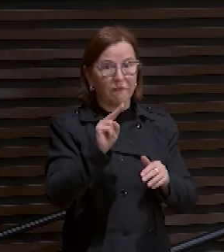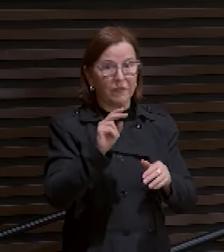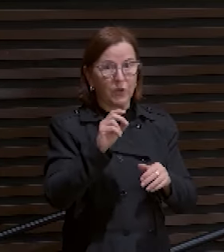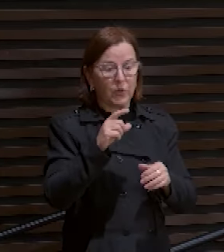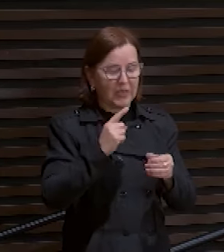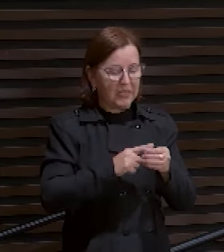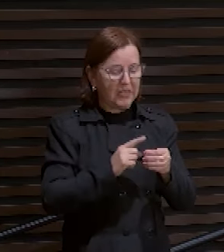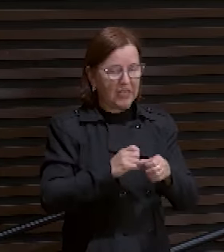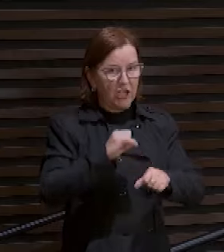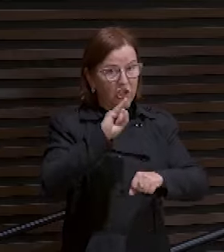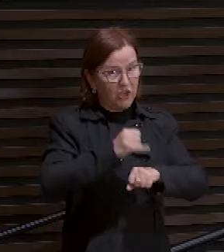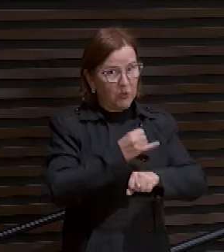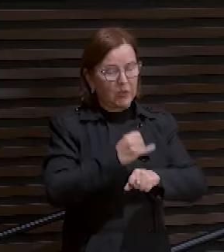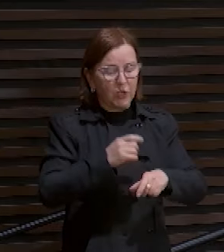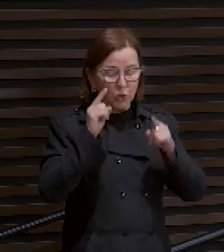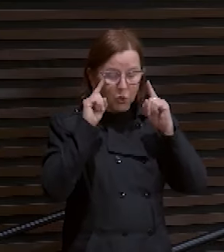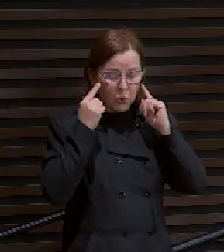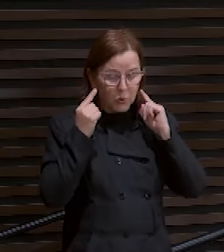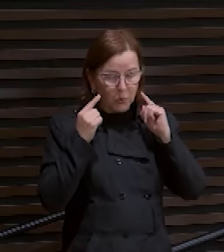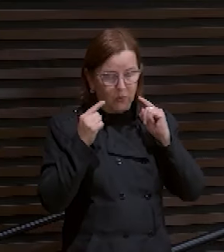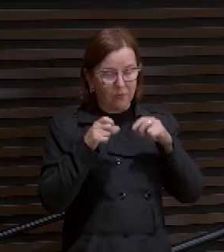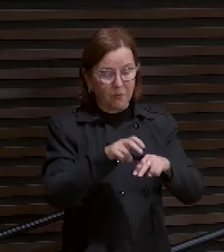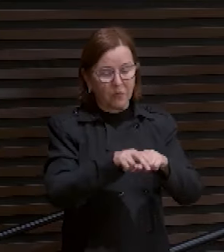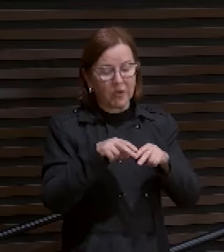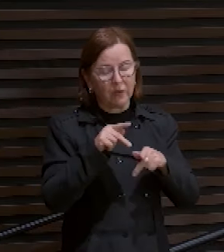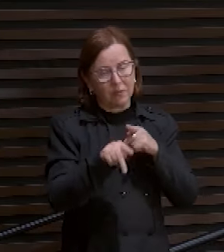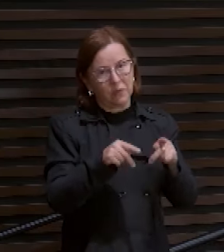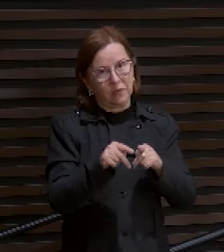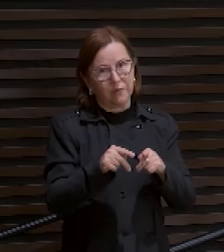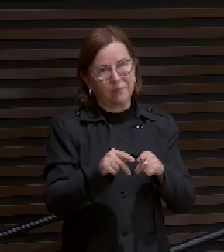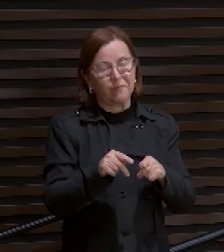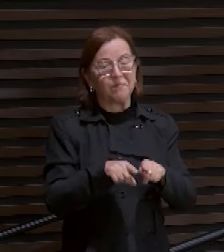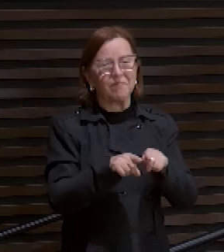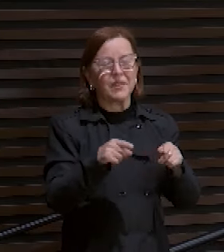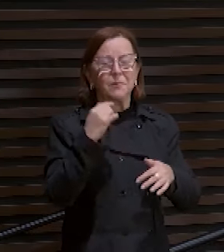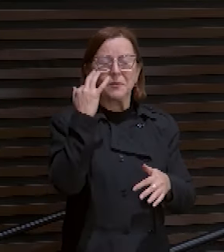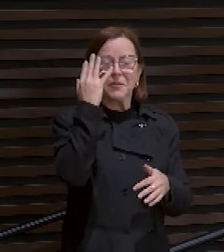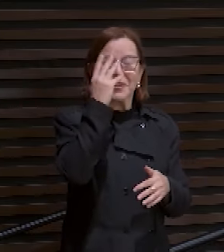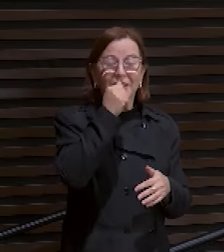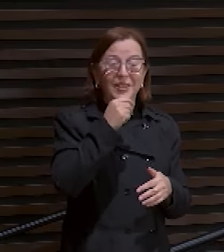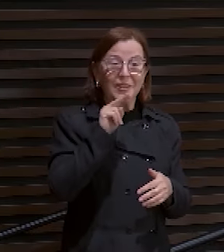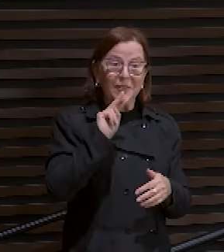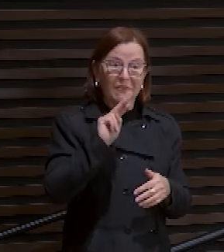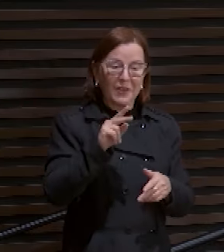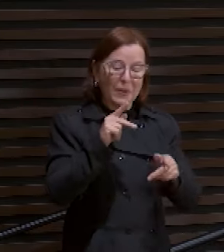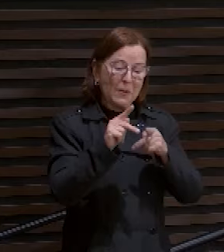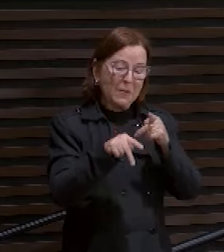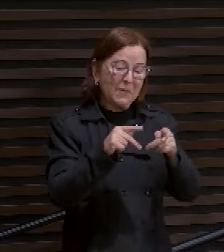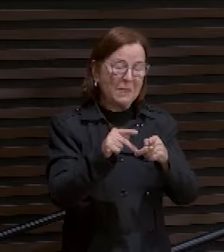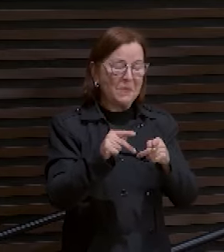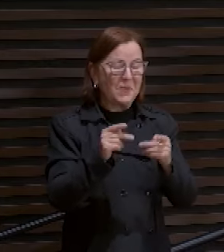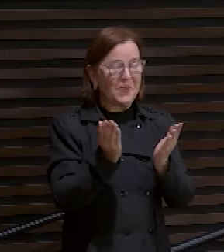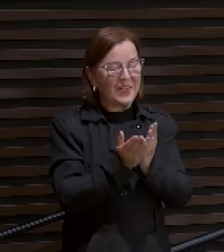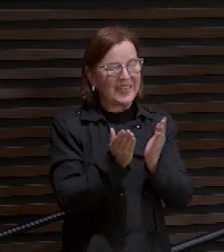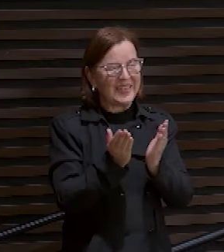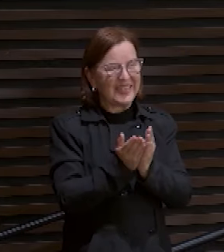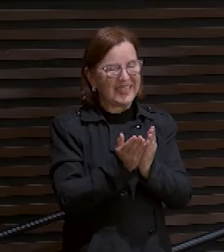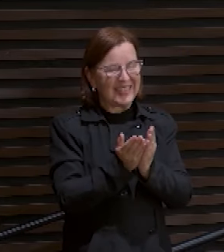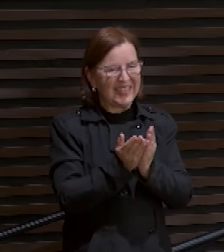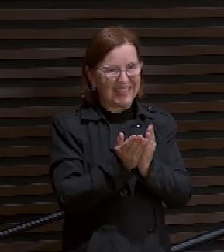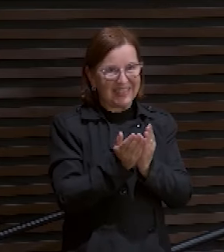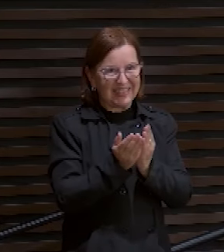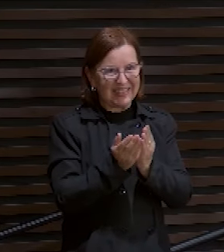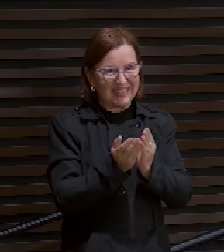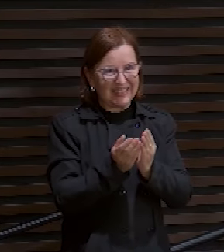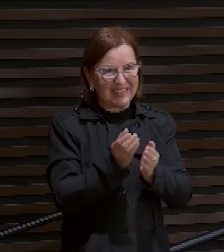angustiado com aquele povo. Mas é bonito de ver a igreja de Cristo. Lá no acampamento. Abraçando aquele